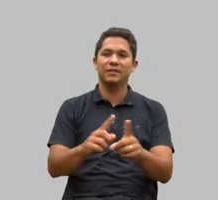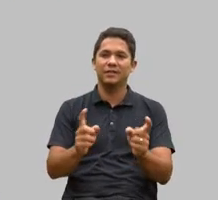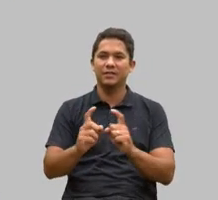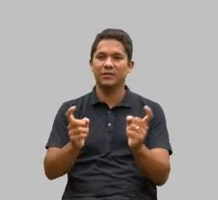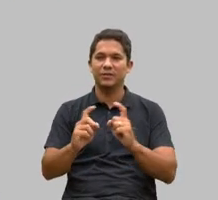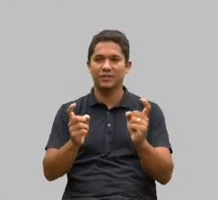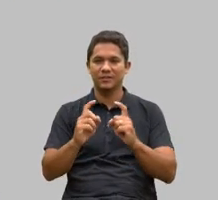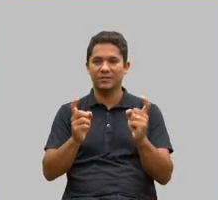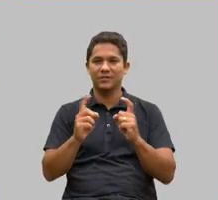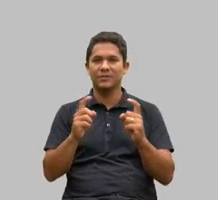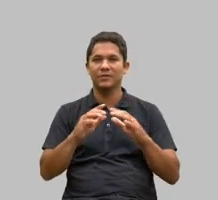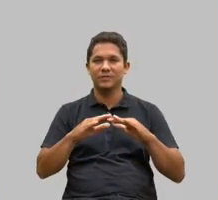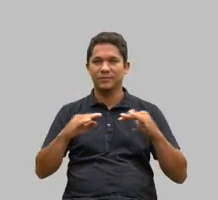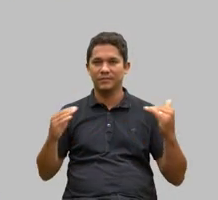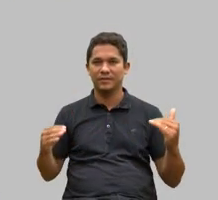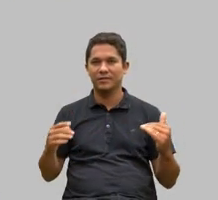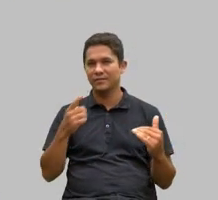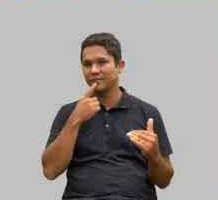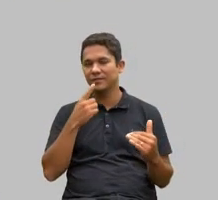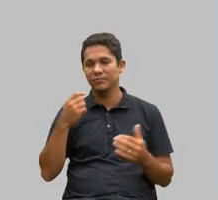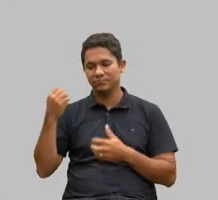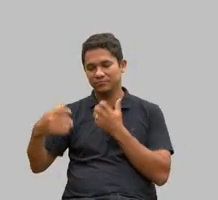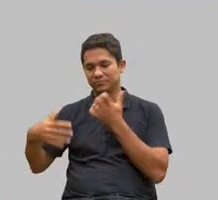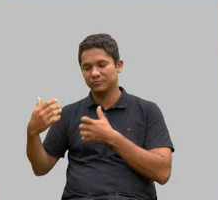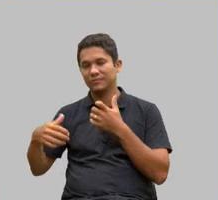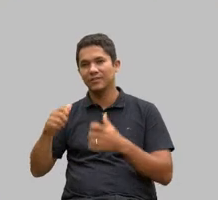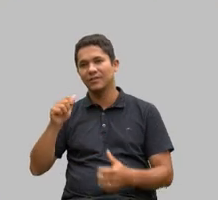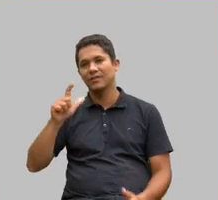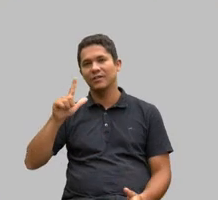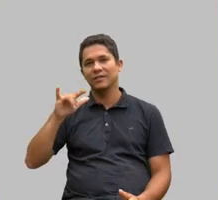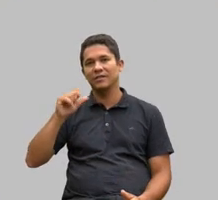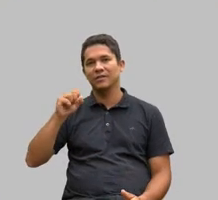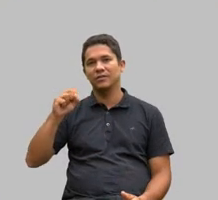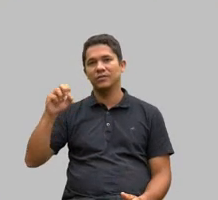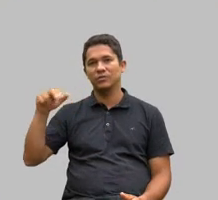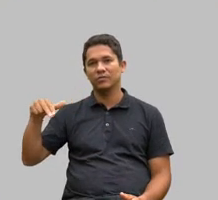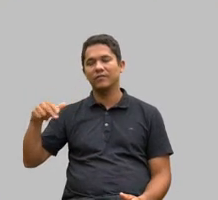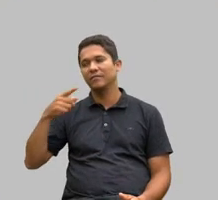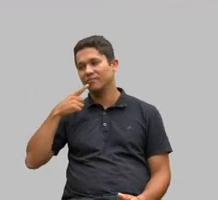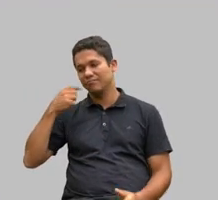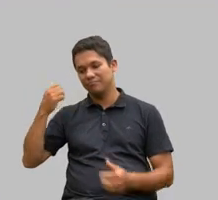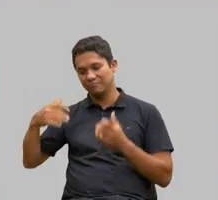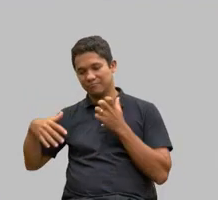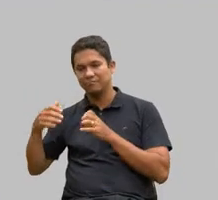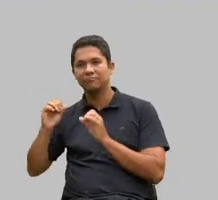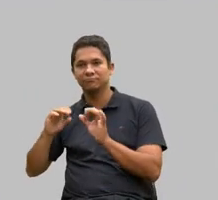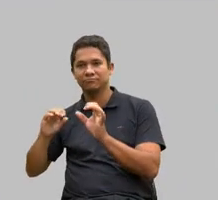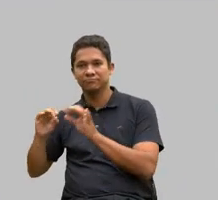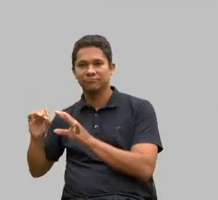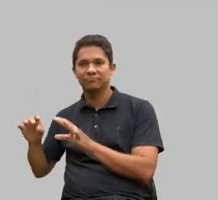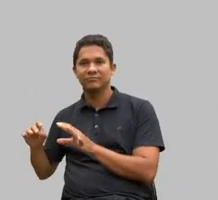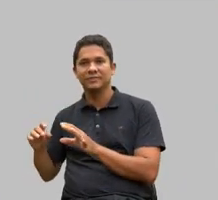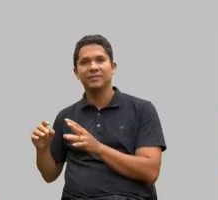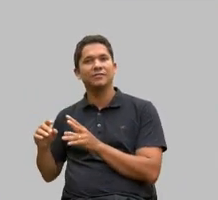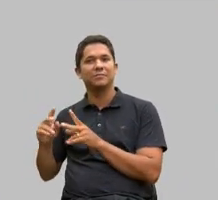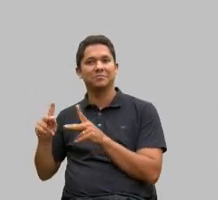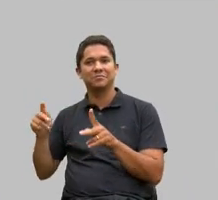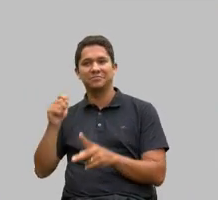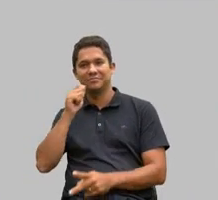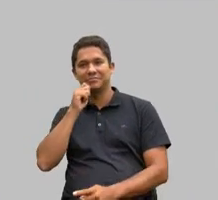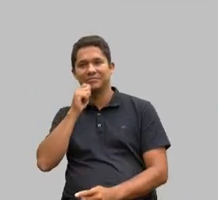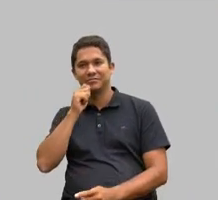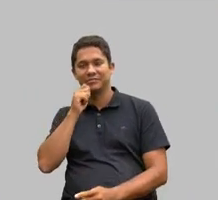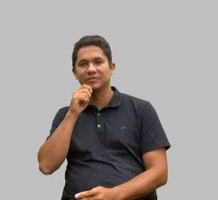o Alisson deu uma aula e ainda não é professor mas de exemplo de vida a